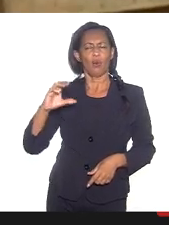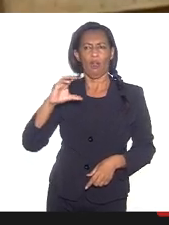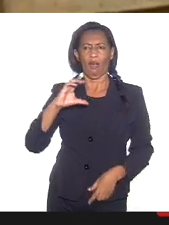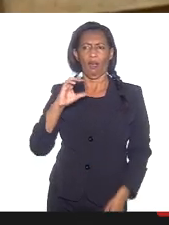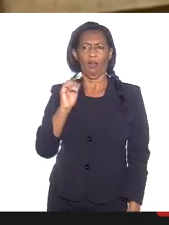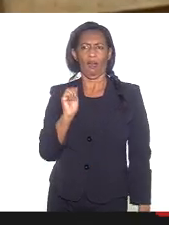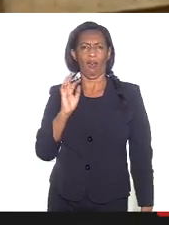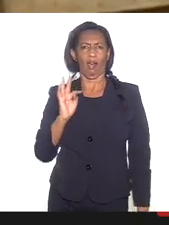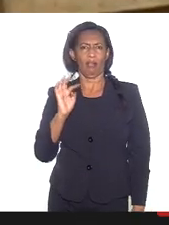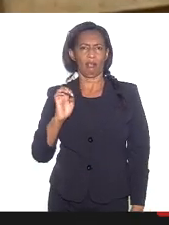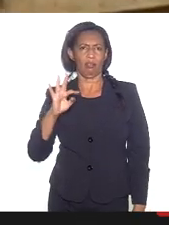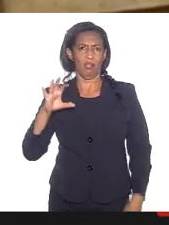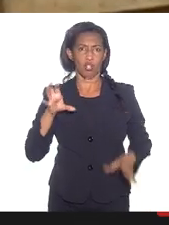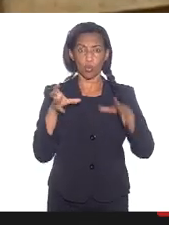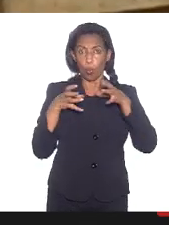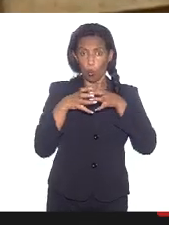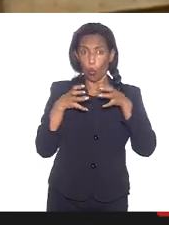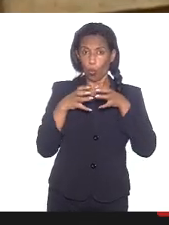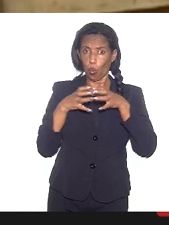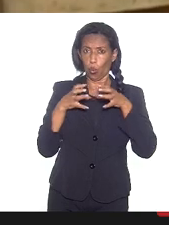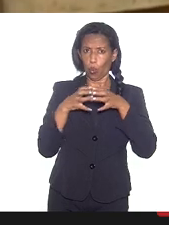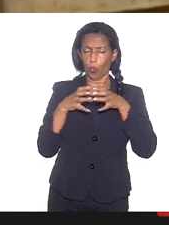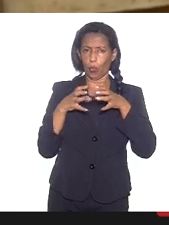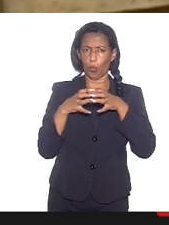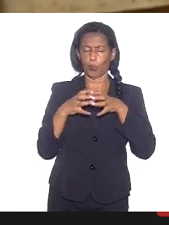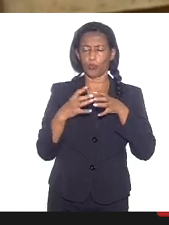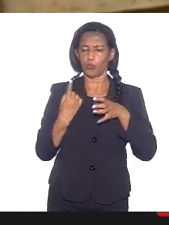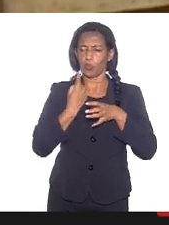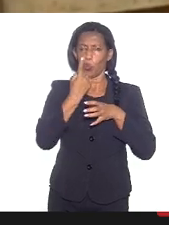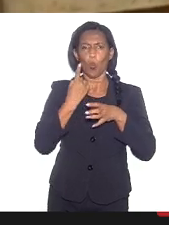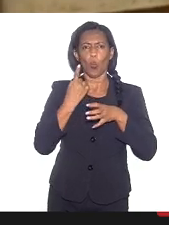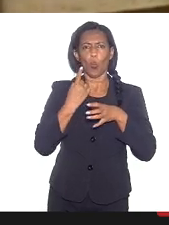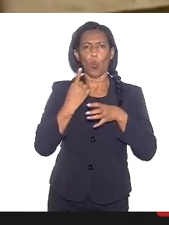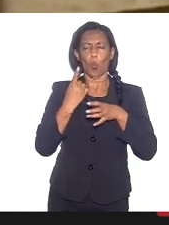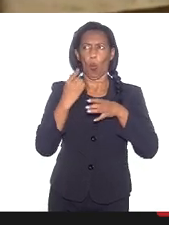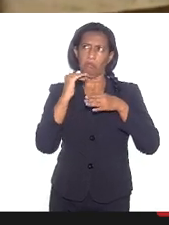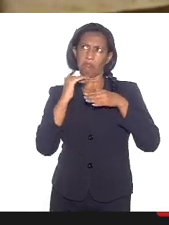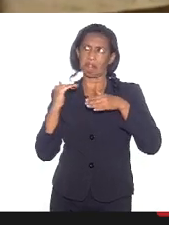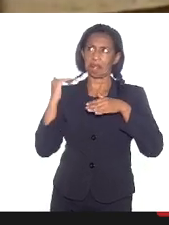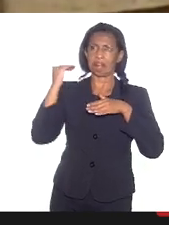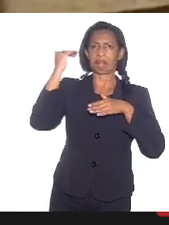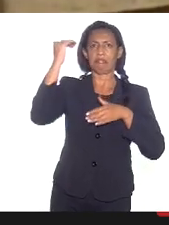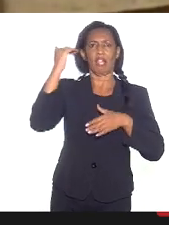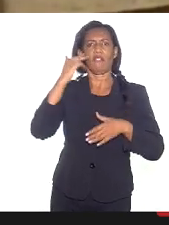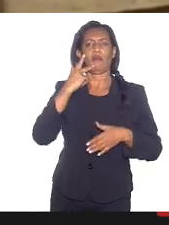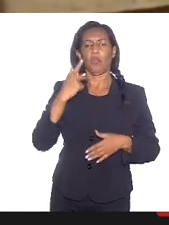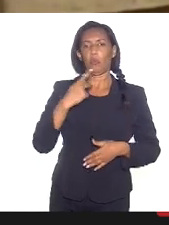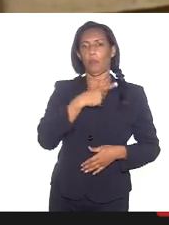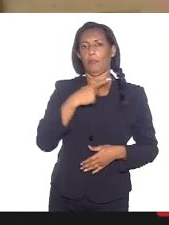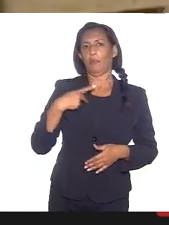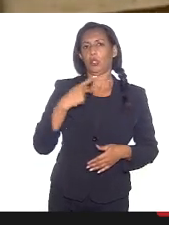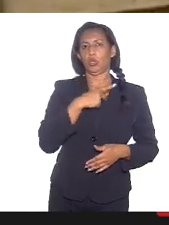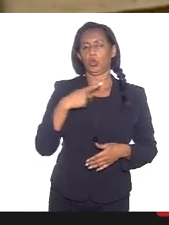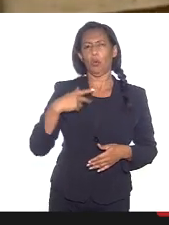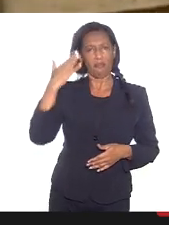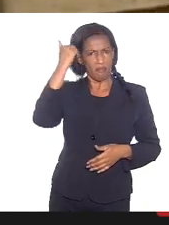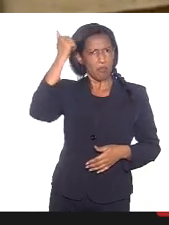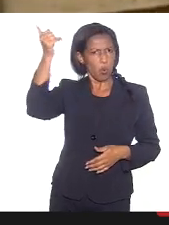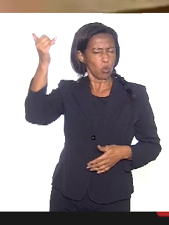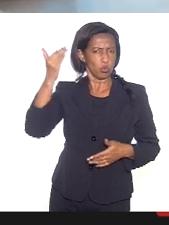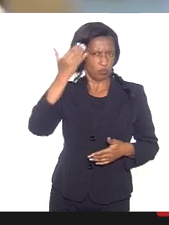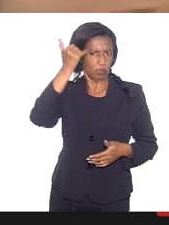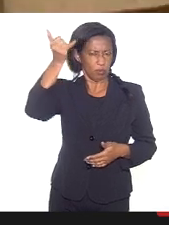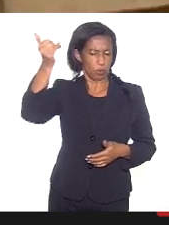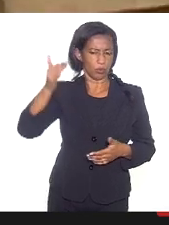grupo de um fanático religioso, que se auto-intitulou pastor, chamado Piraninha. é famoso, esse cara ficou